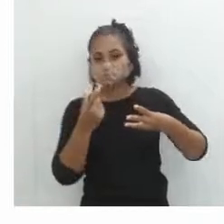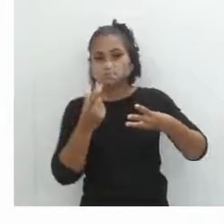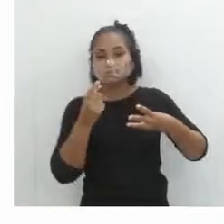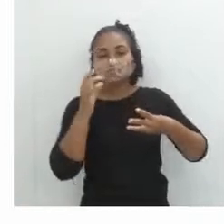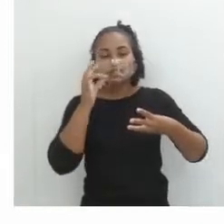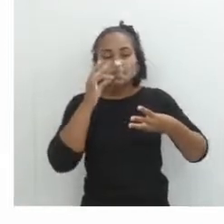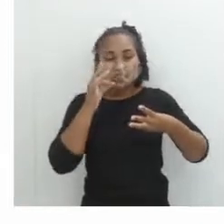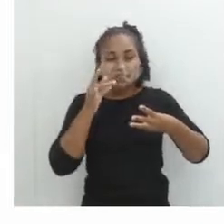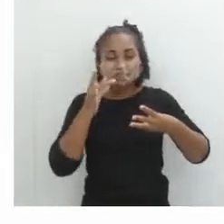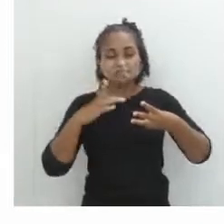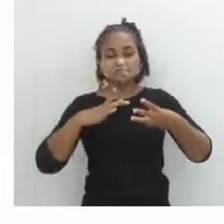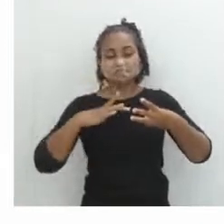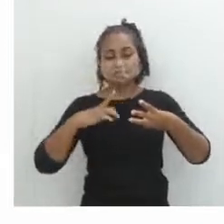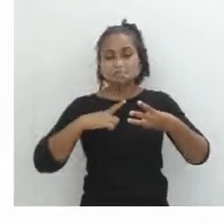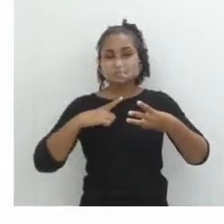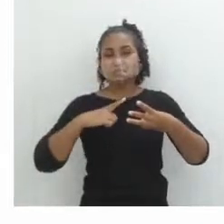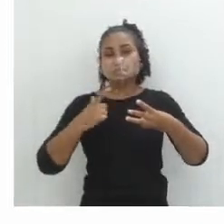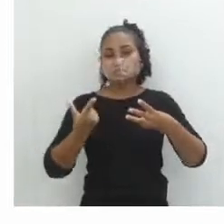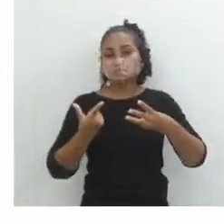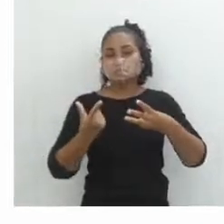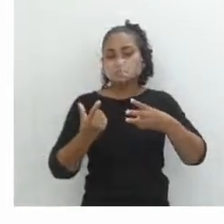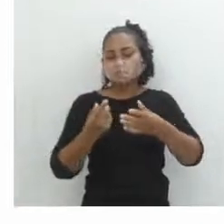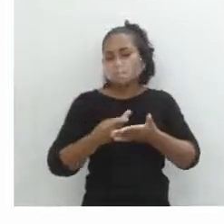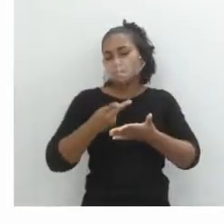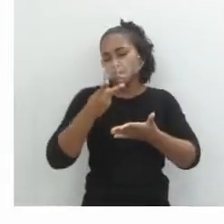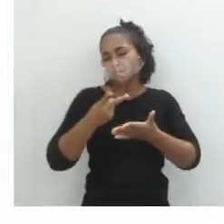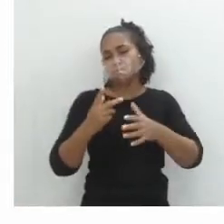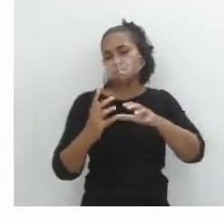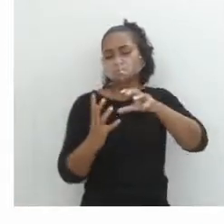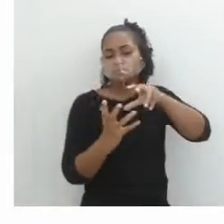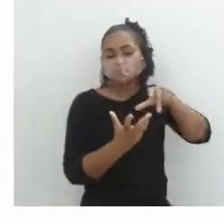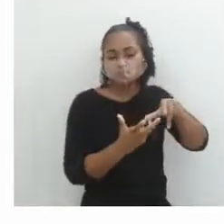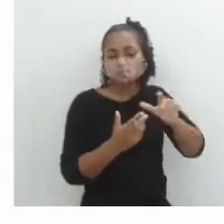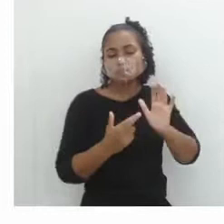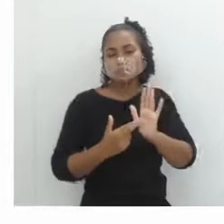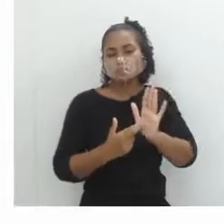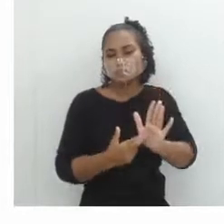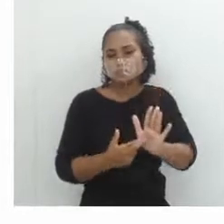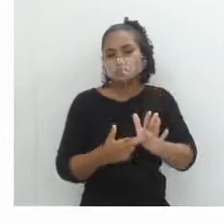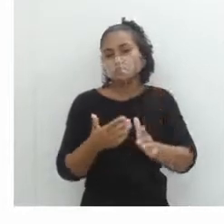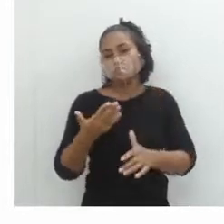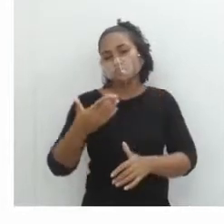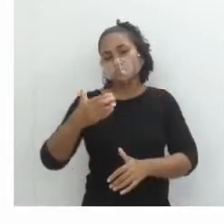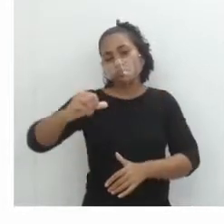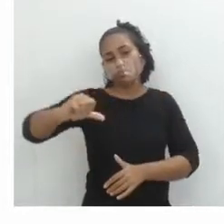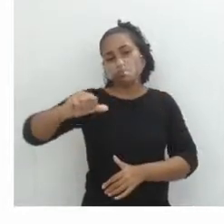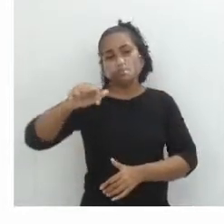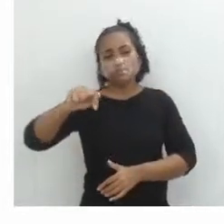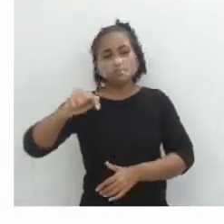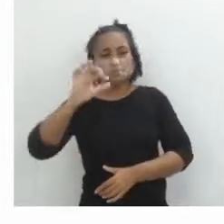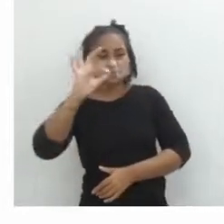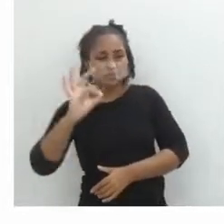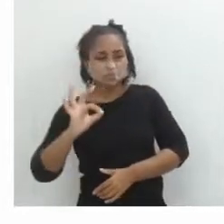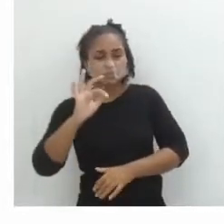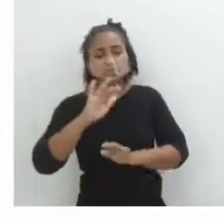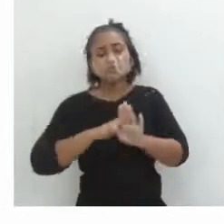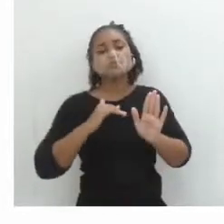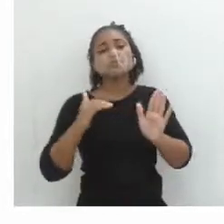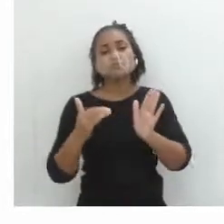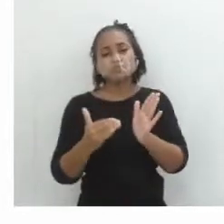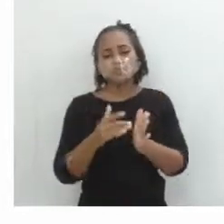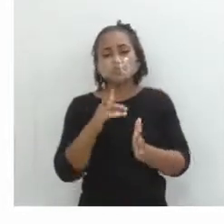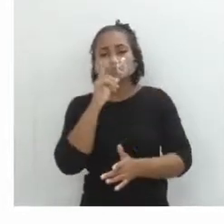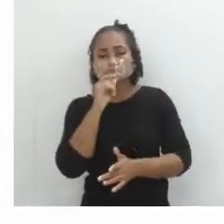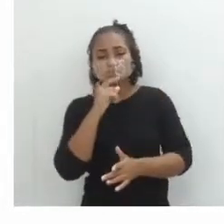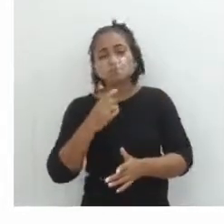salgada, ela constitui o tipo mais comum do planeta. Ela é representada por cerca de 97% do total da água